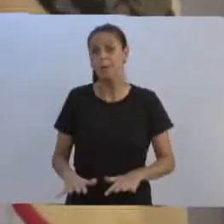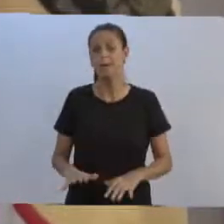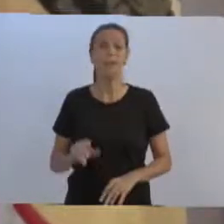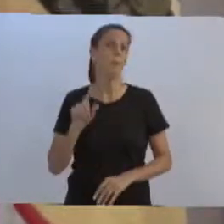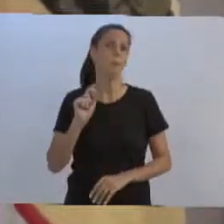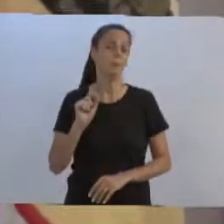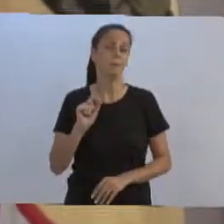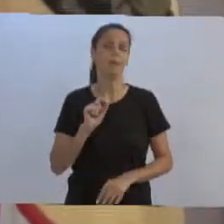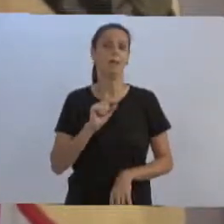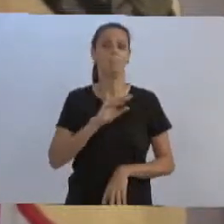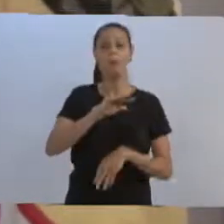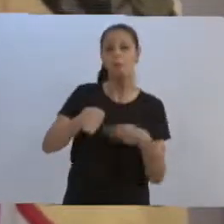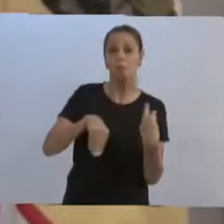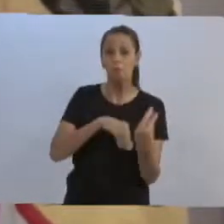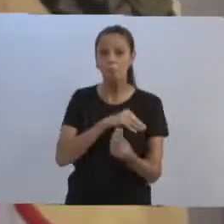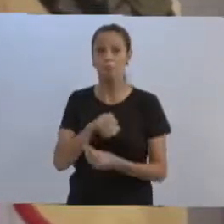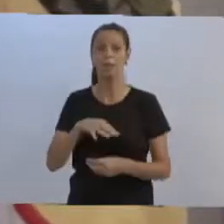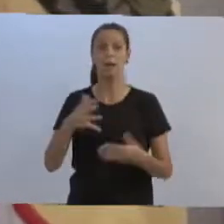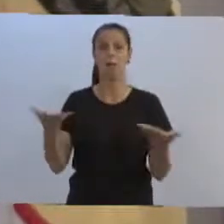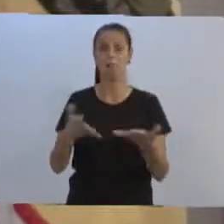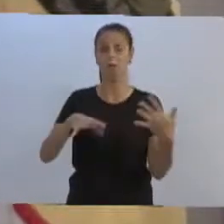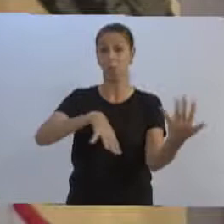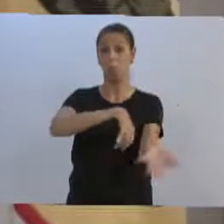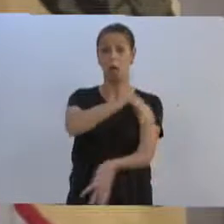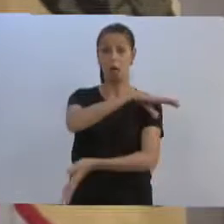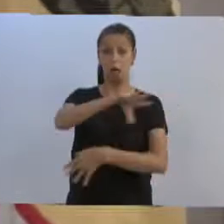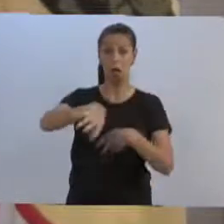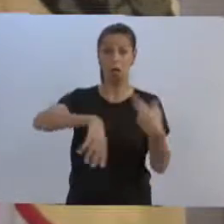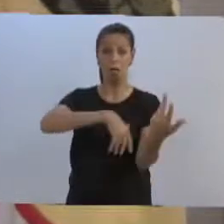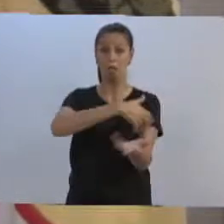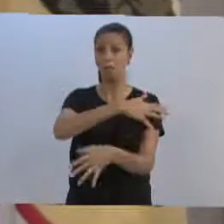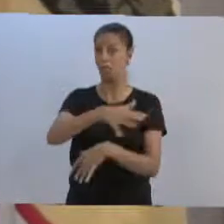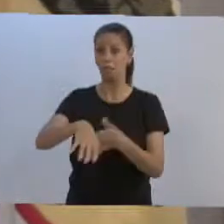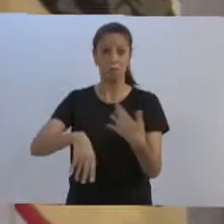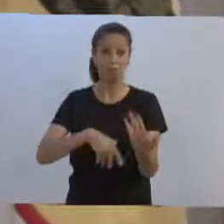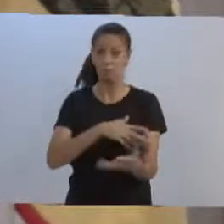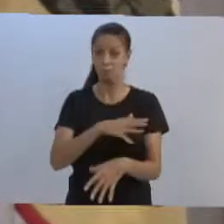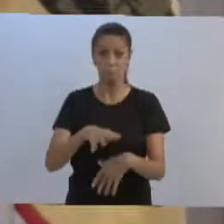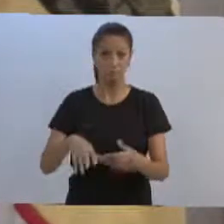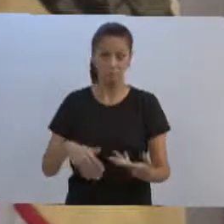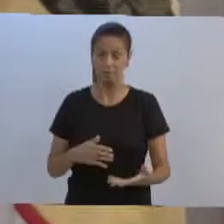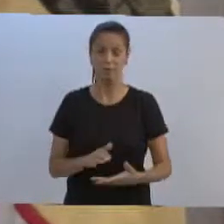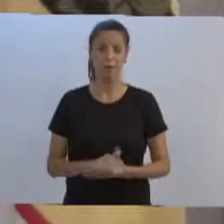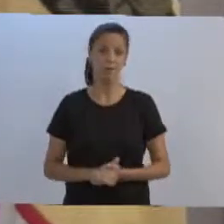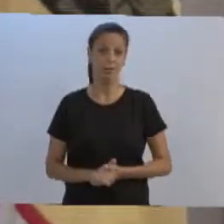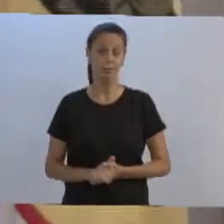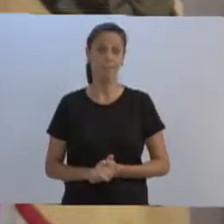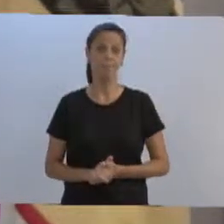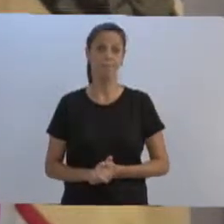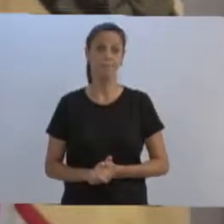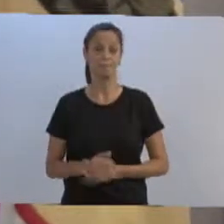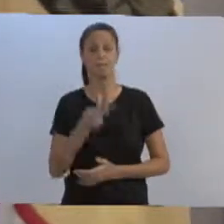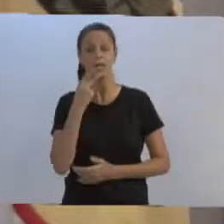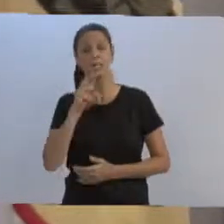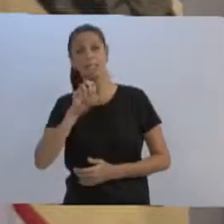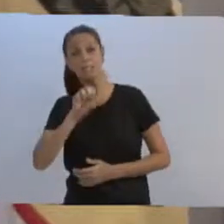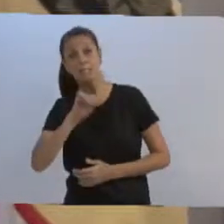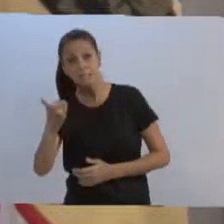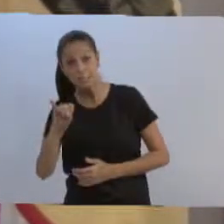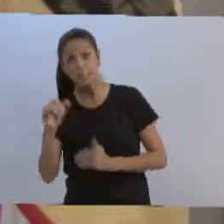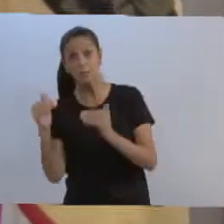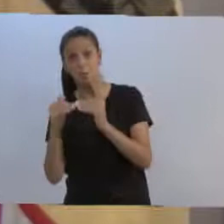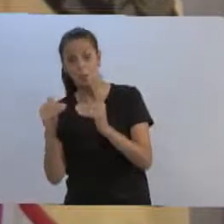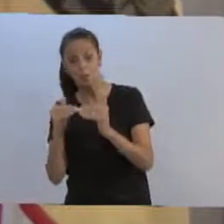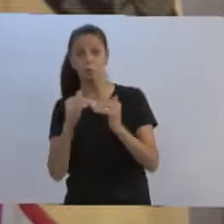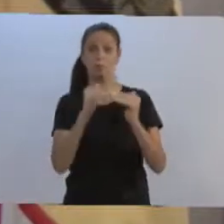envolver na polêmica, no sentido de dizer se concordo, se não concordo,